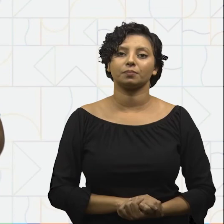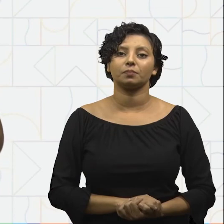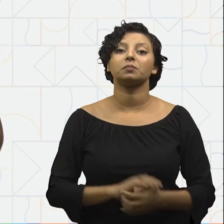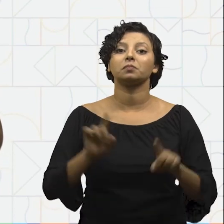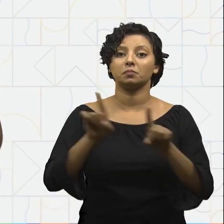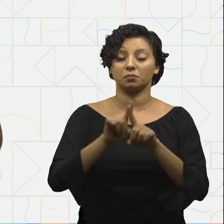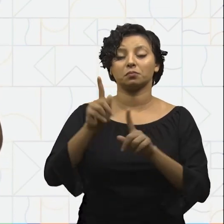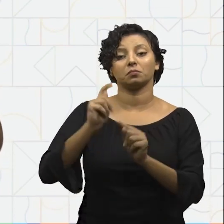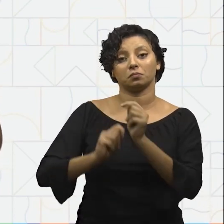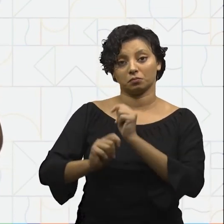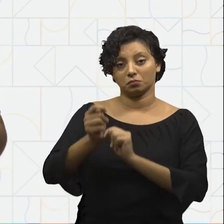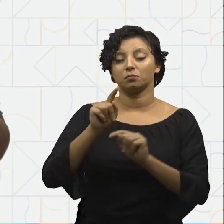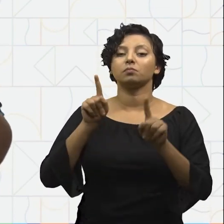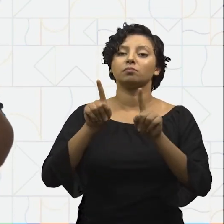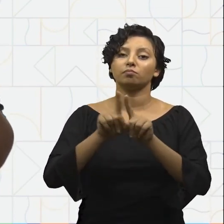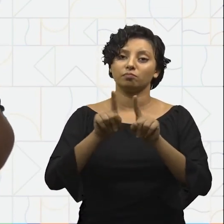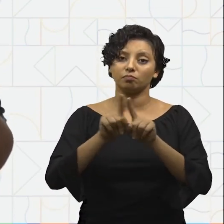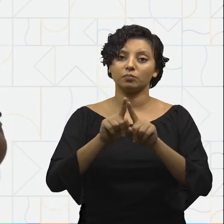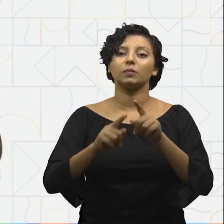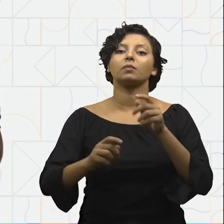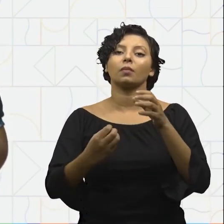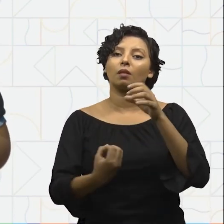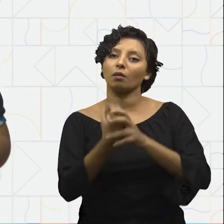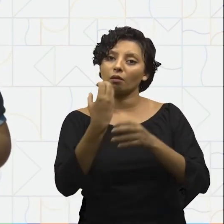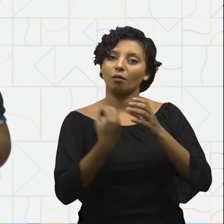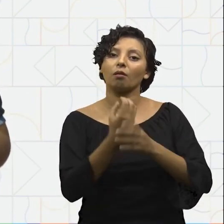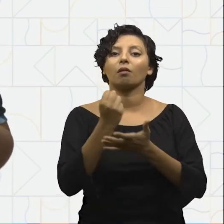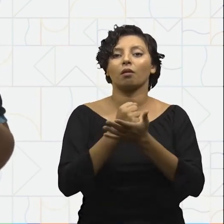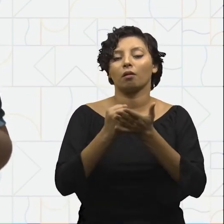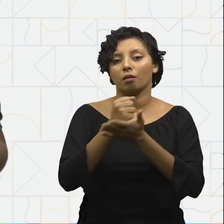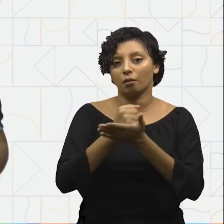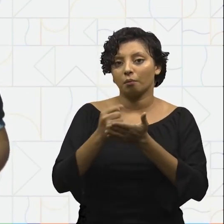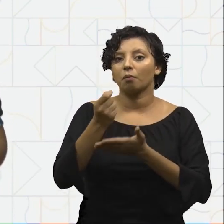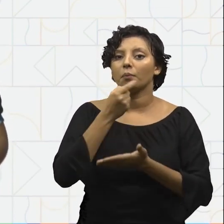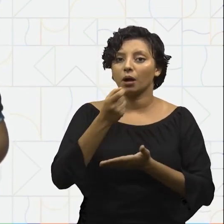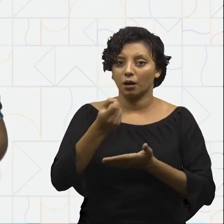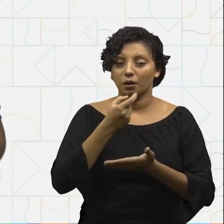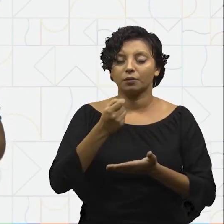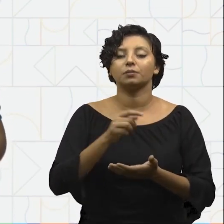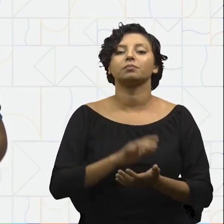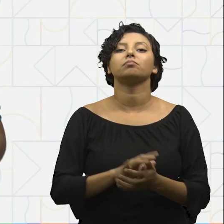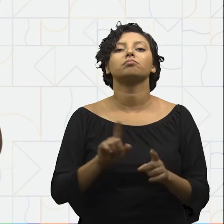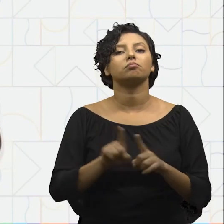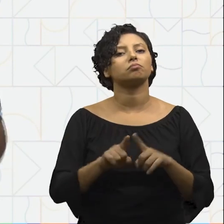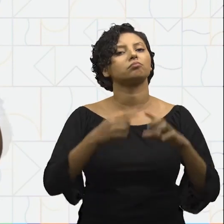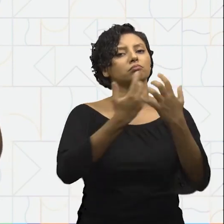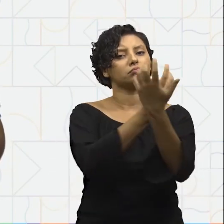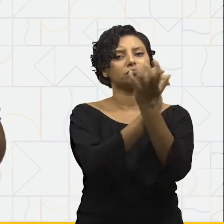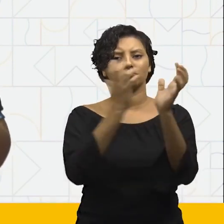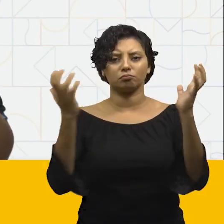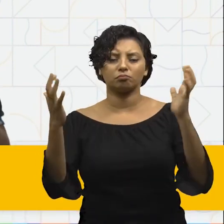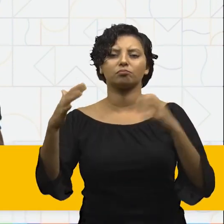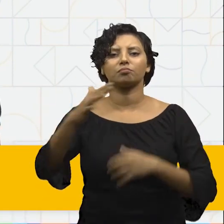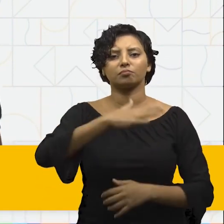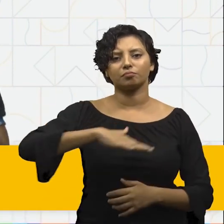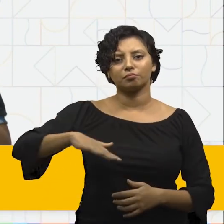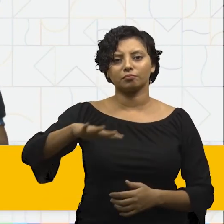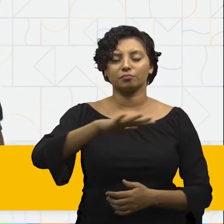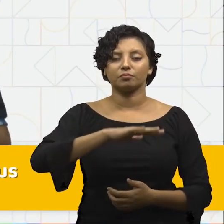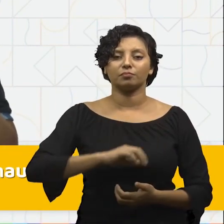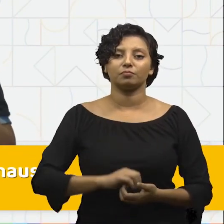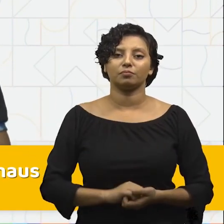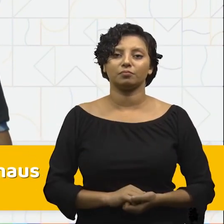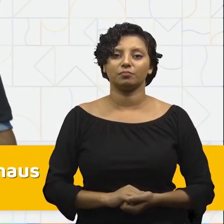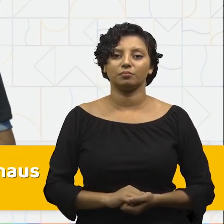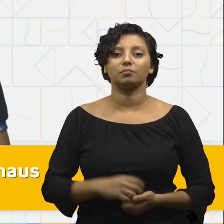Também da economia, quando falamos da produção de remédios, como antibióticos e insulinas. Ou da produção da